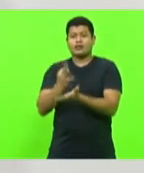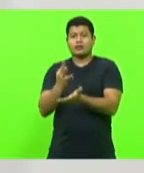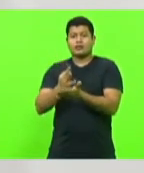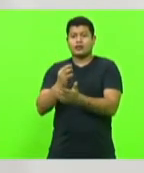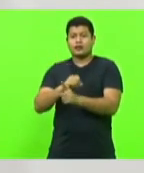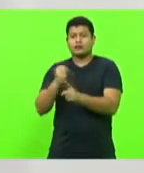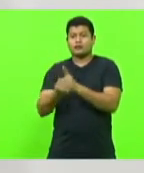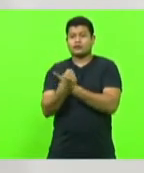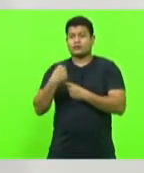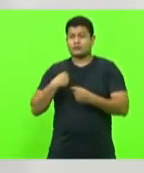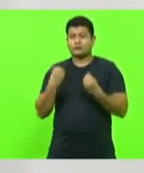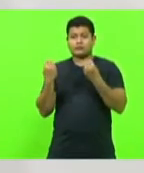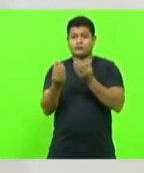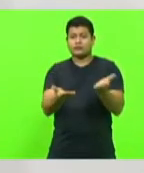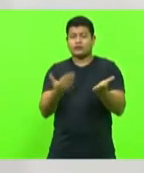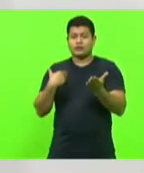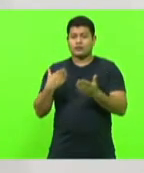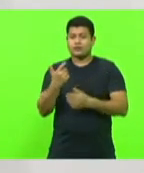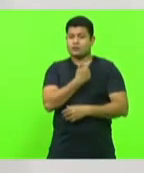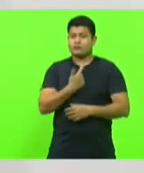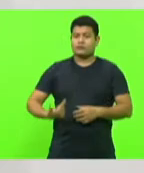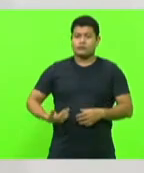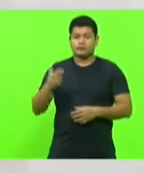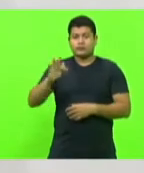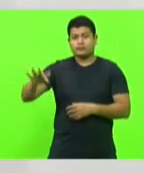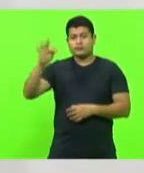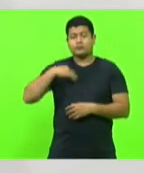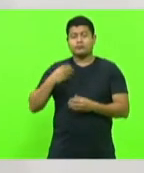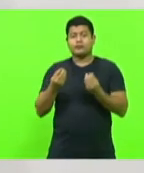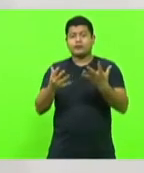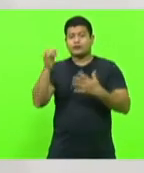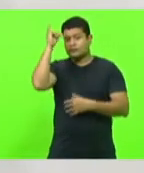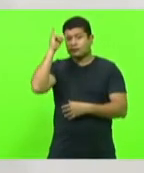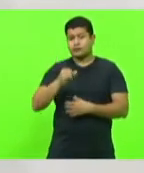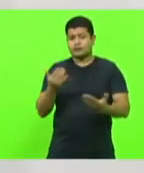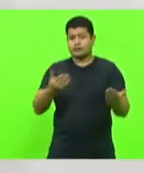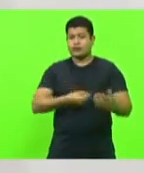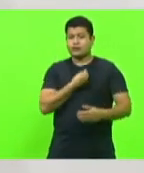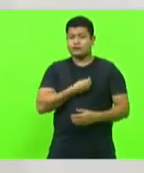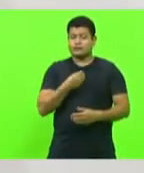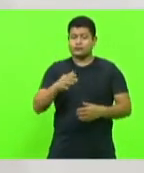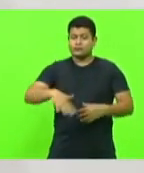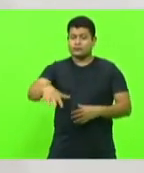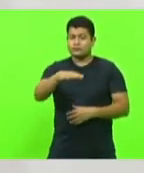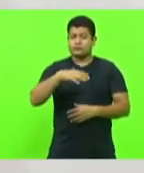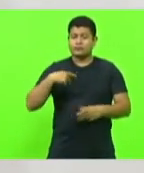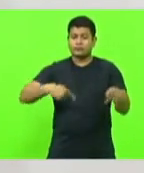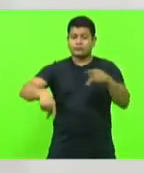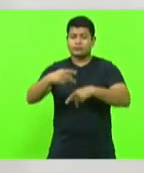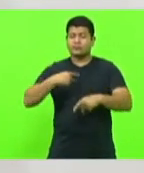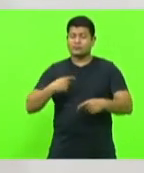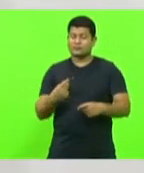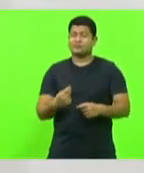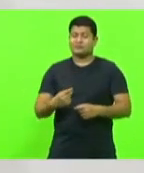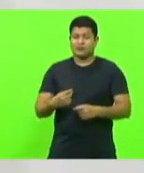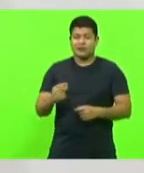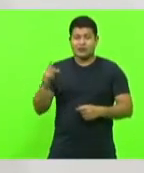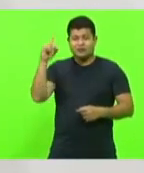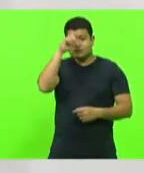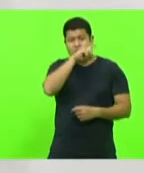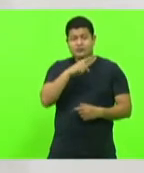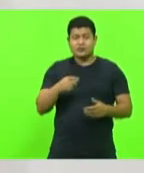governo federal para evitar que a vida dos trabalhadores brasileiros ficasse ainda mais dura e difícil durante